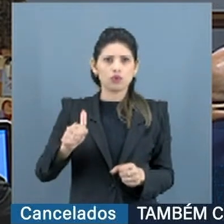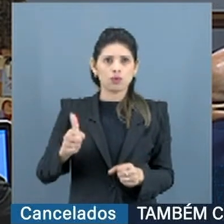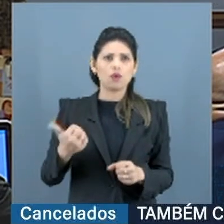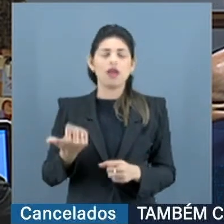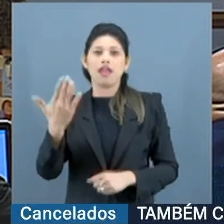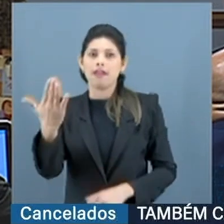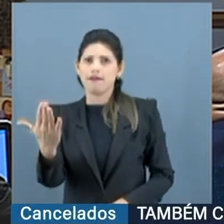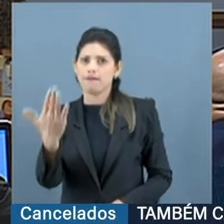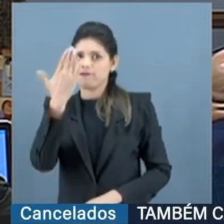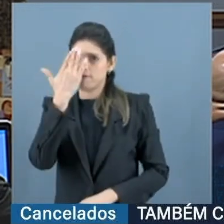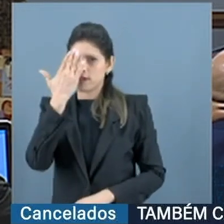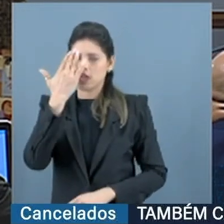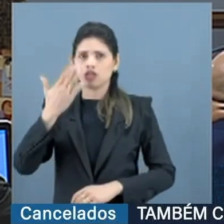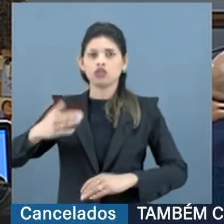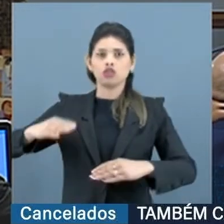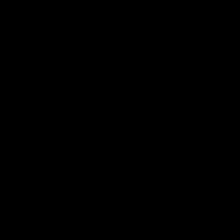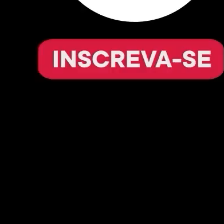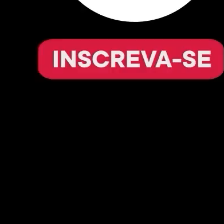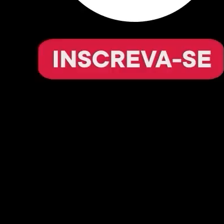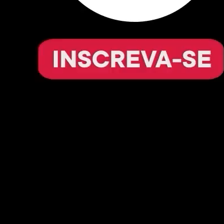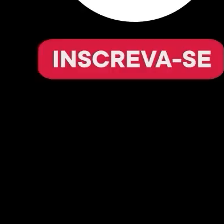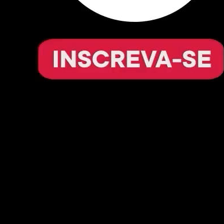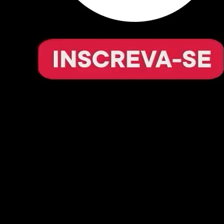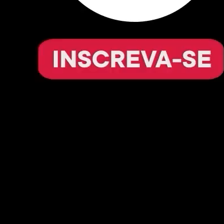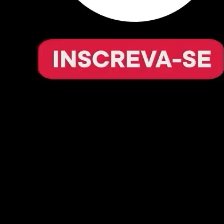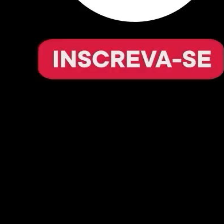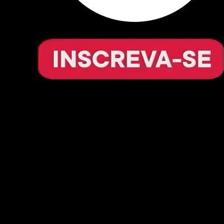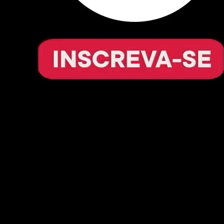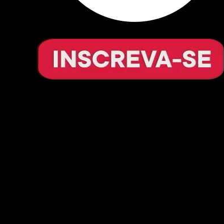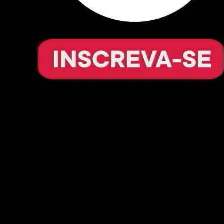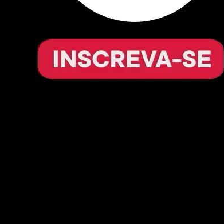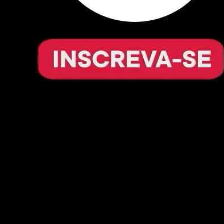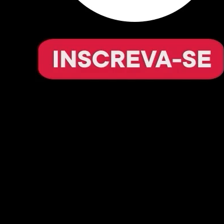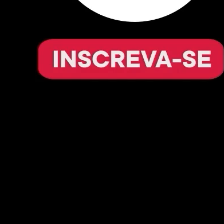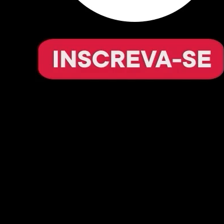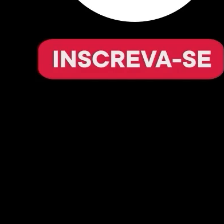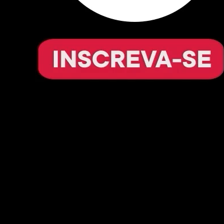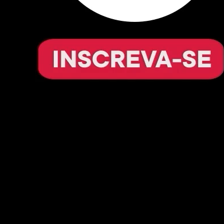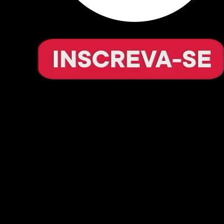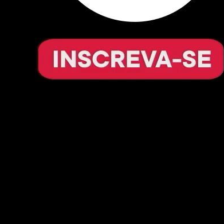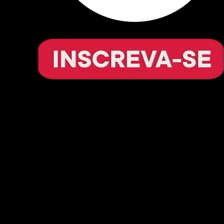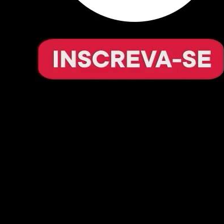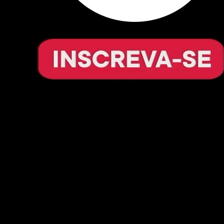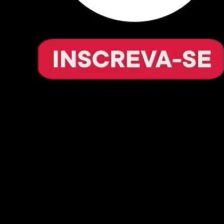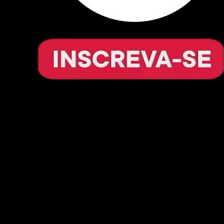ao Quartel General do Exército. Muito obrigada, presidente. Muito